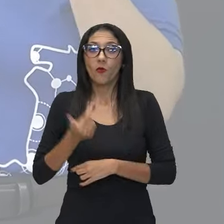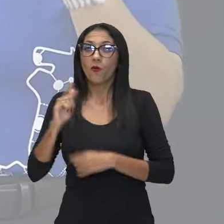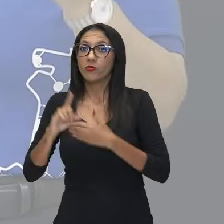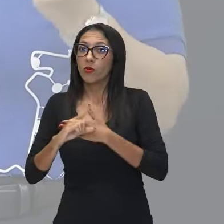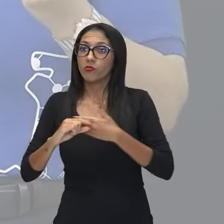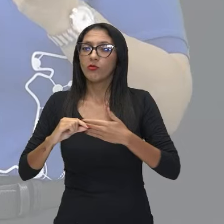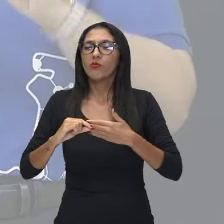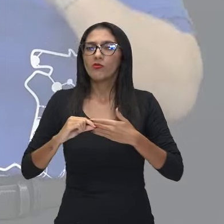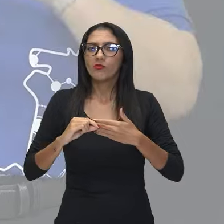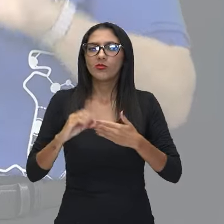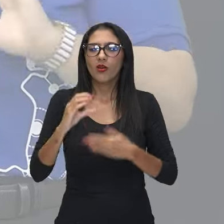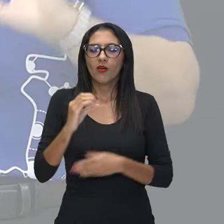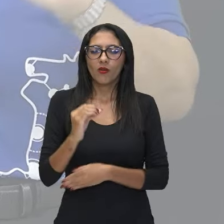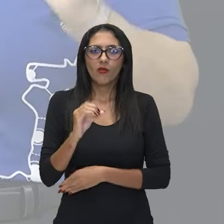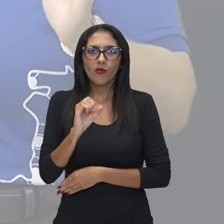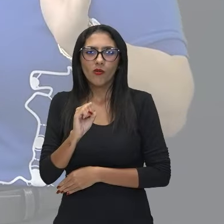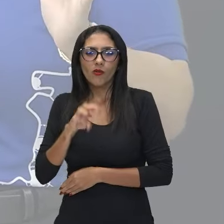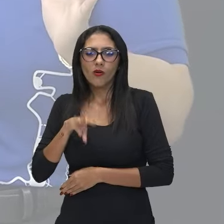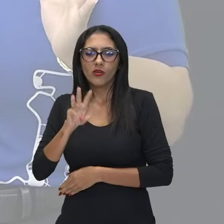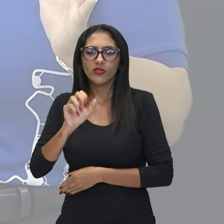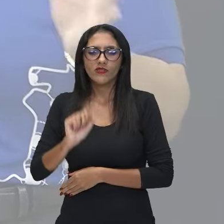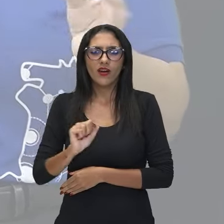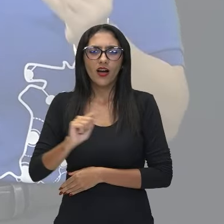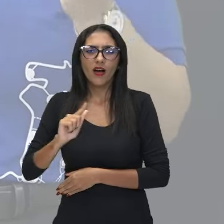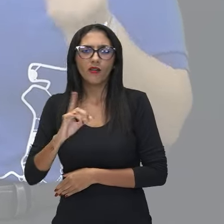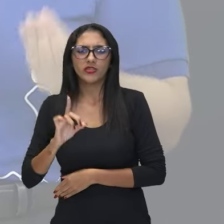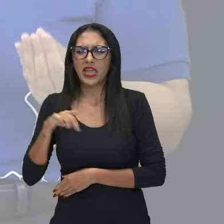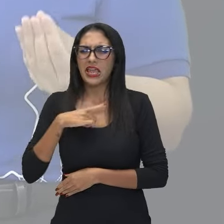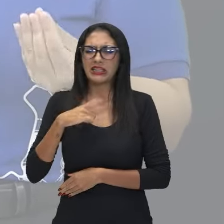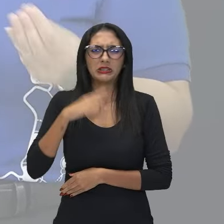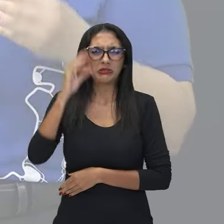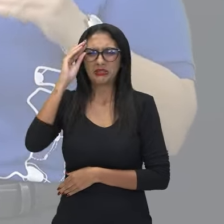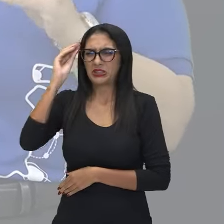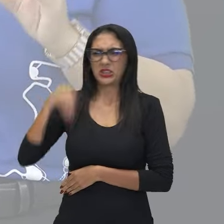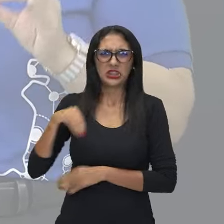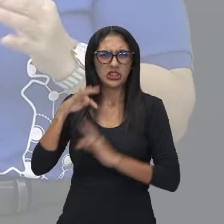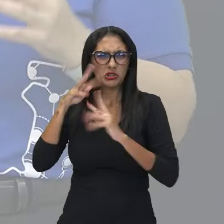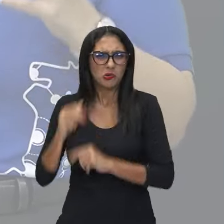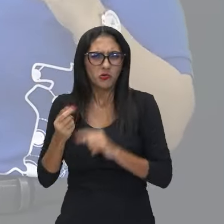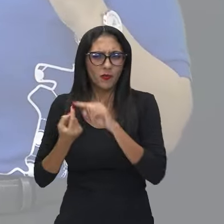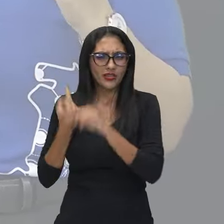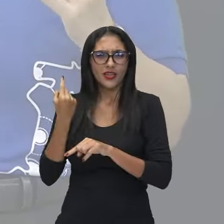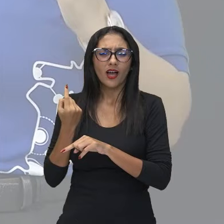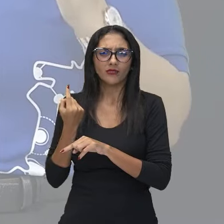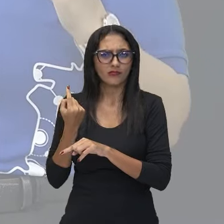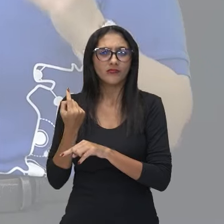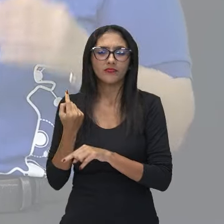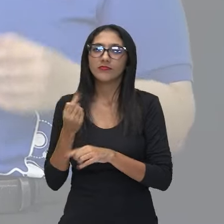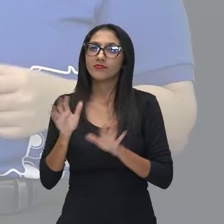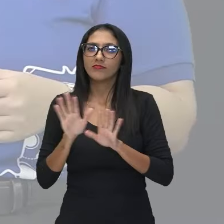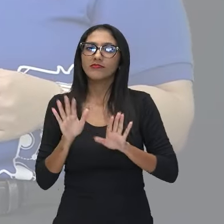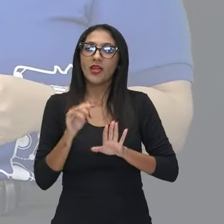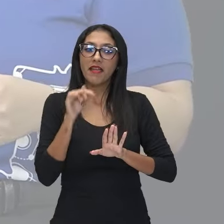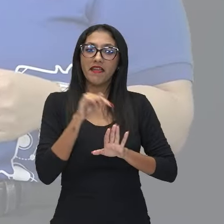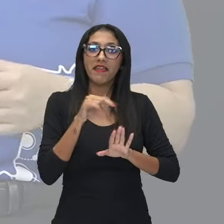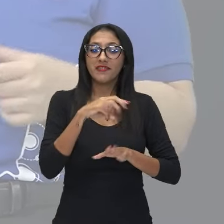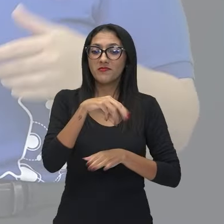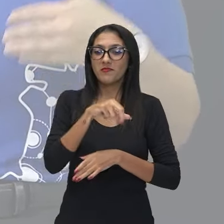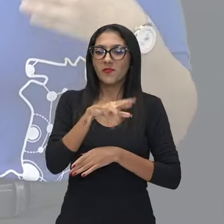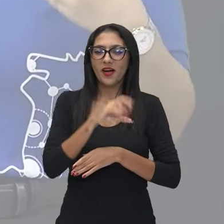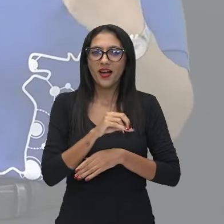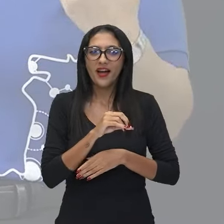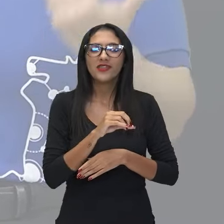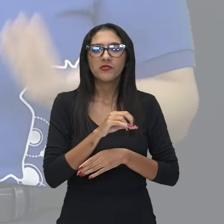tinha mais essa postura de querer destruir o passado. O Mário, não. Ele tinha uma postura um pouco mais conciliadora, porque para